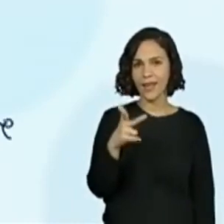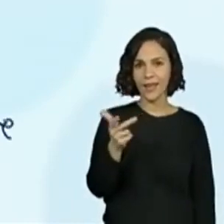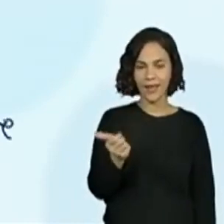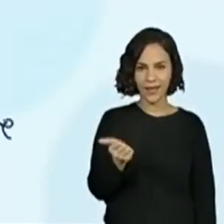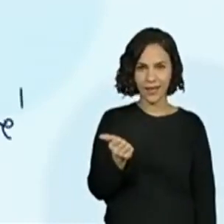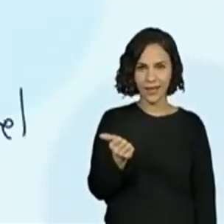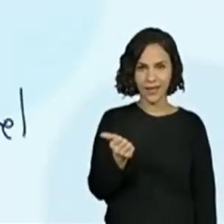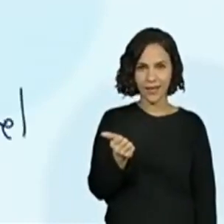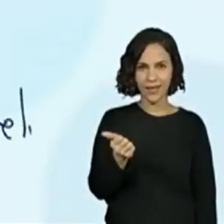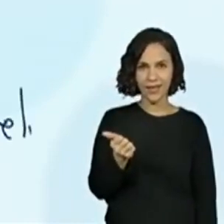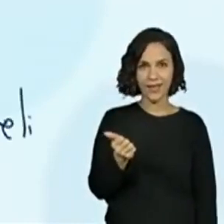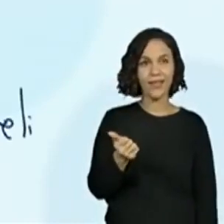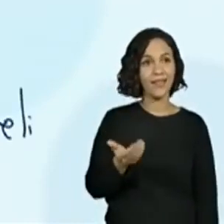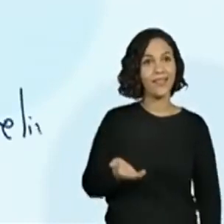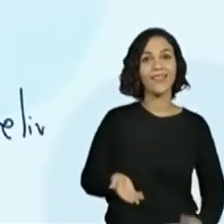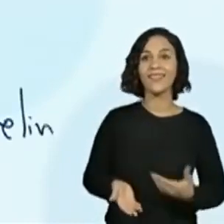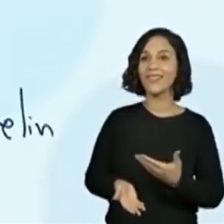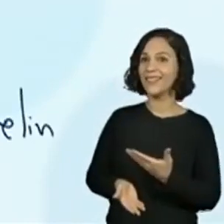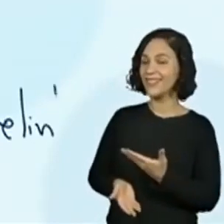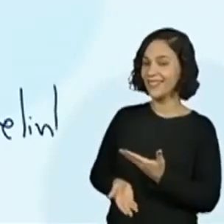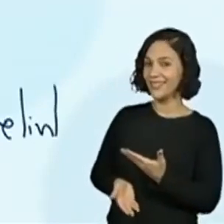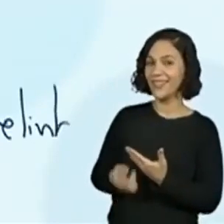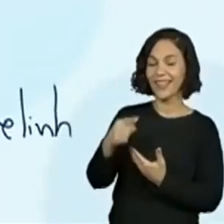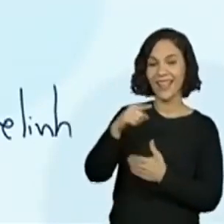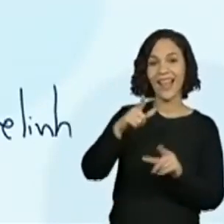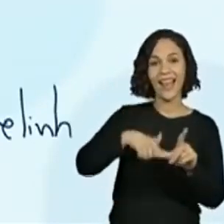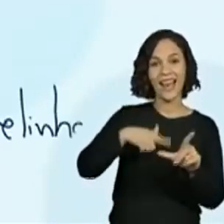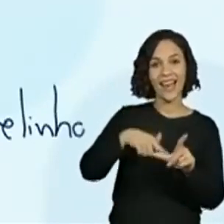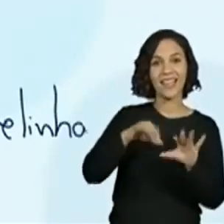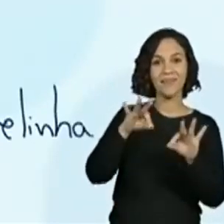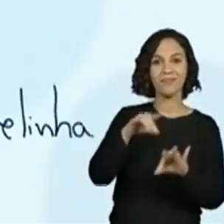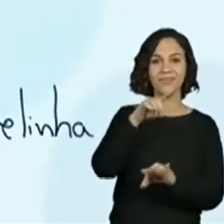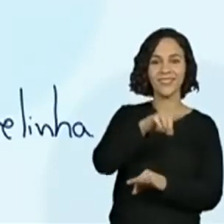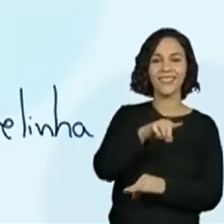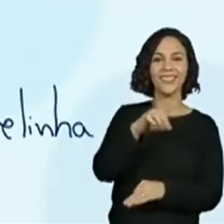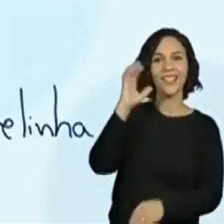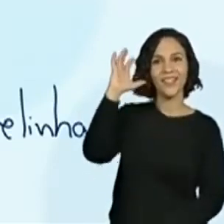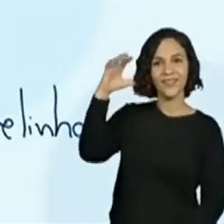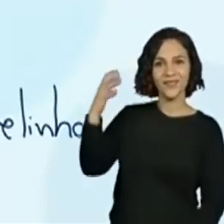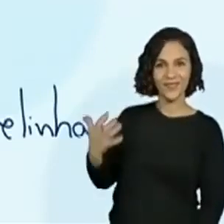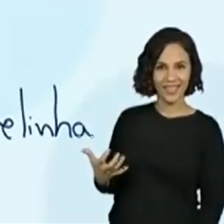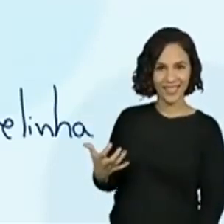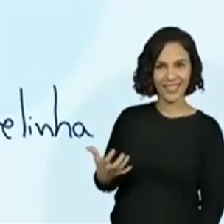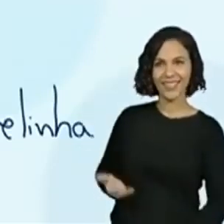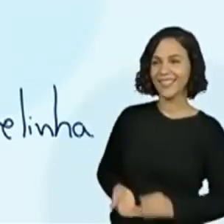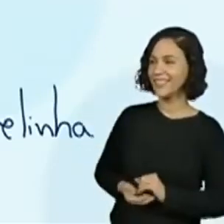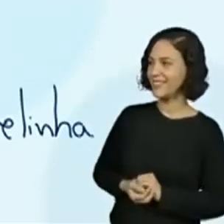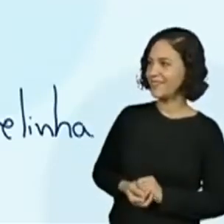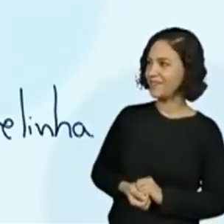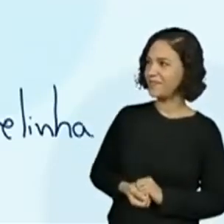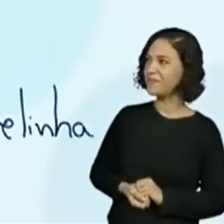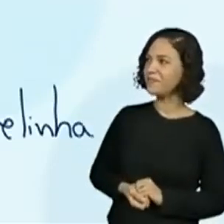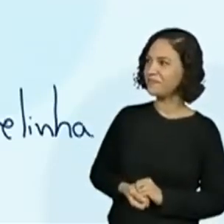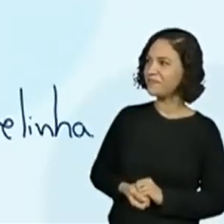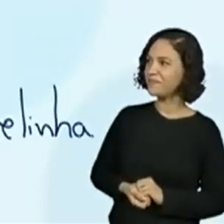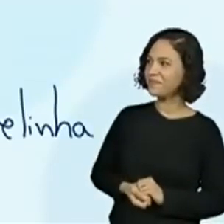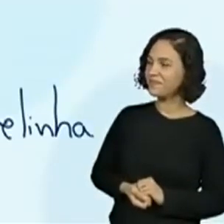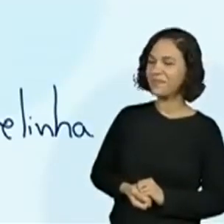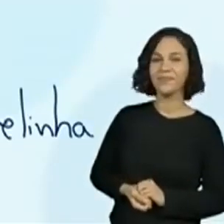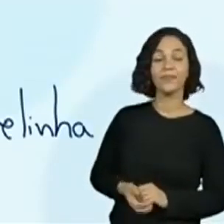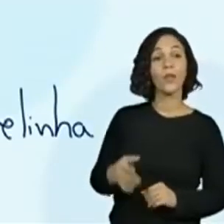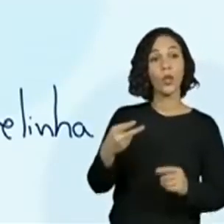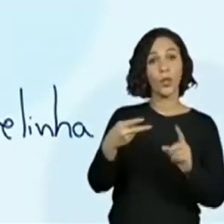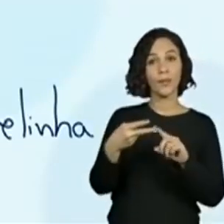conhece, essa a letra da Provivi. Essa é minha letra original. Vamos lá. Ótimo. Ensinar a brincar de amarelinha.